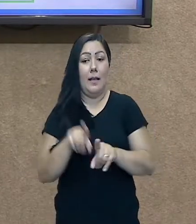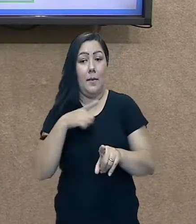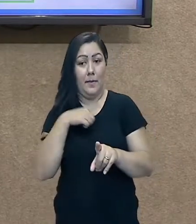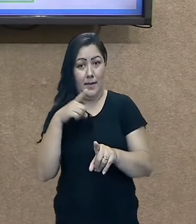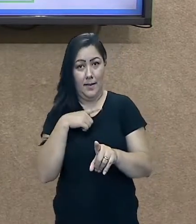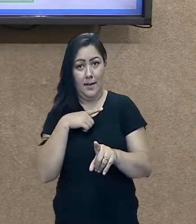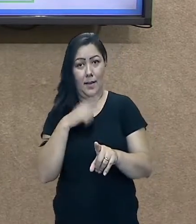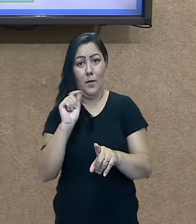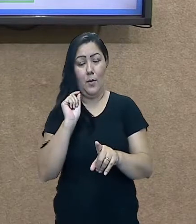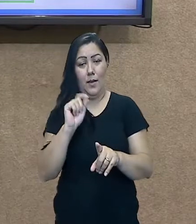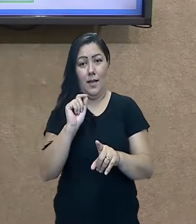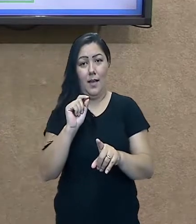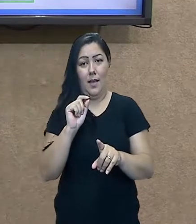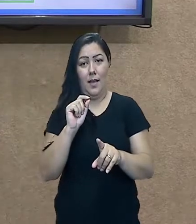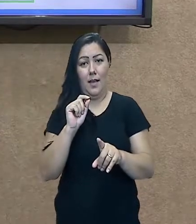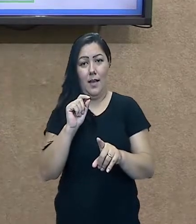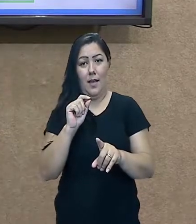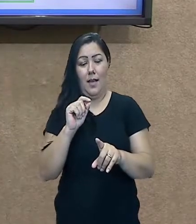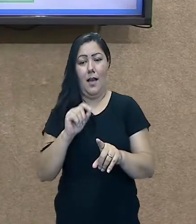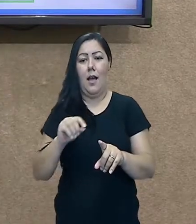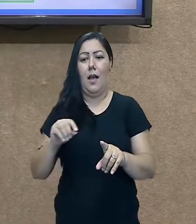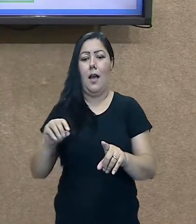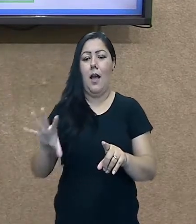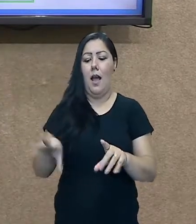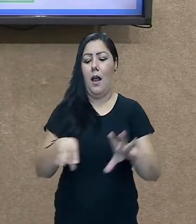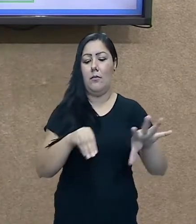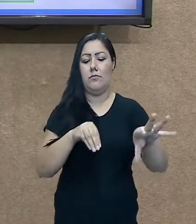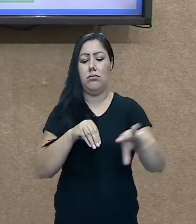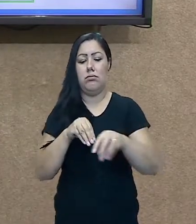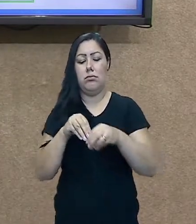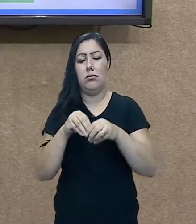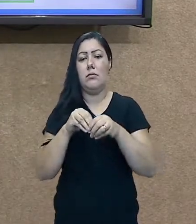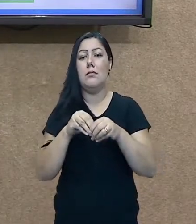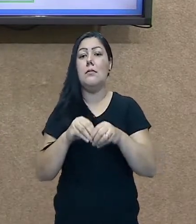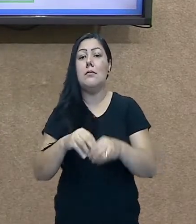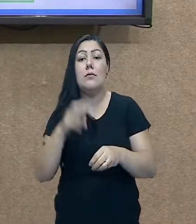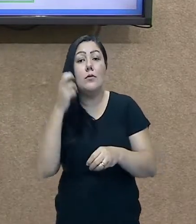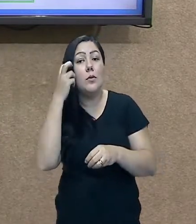O que é isso? É aquilo que o homem constrói.